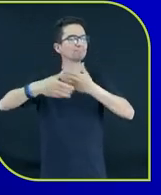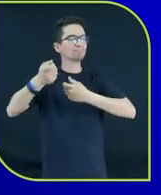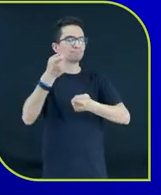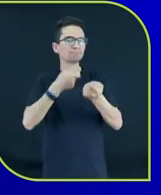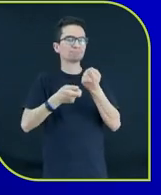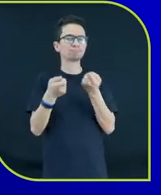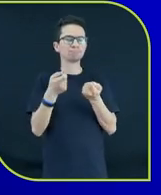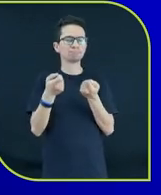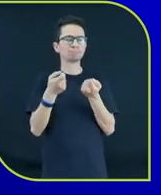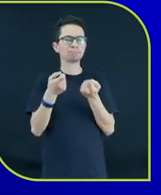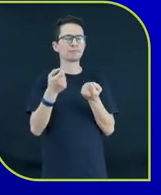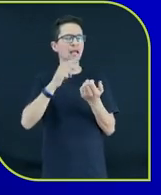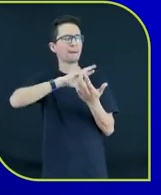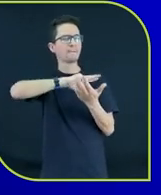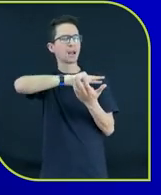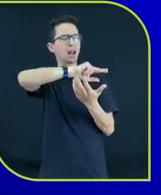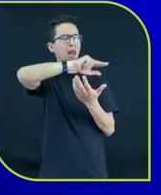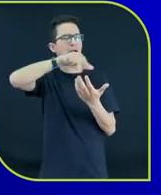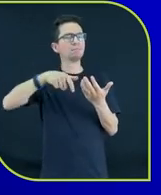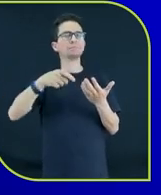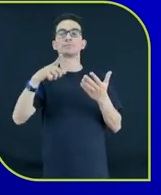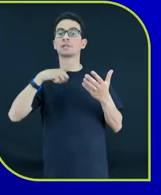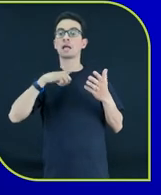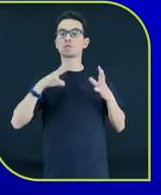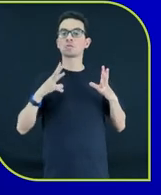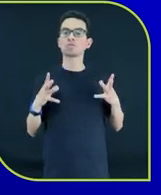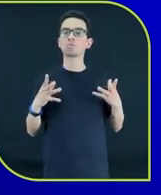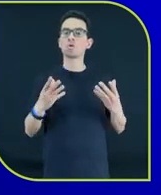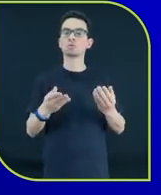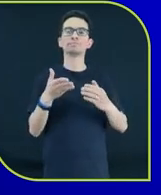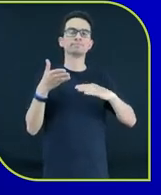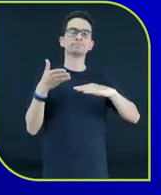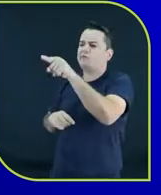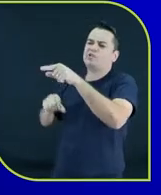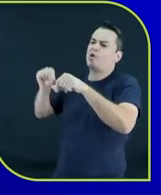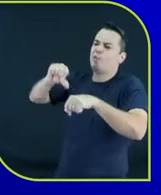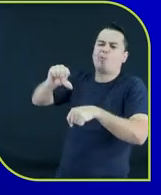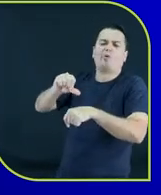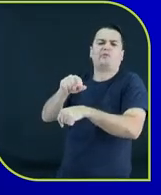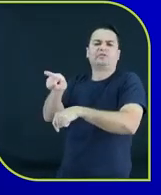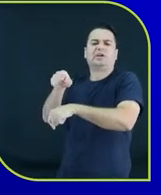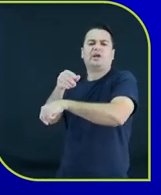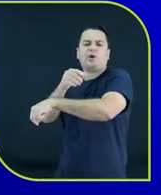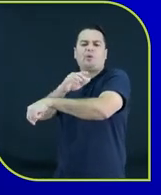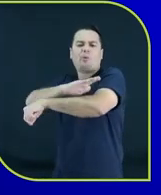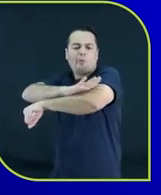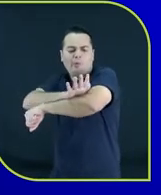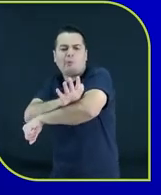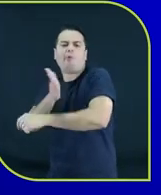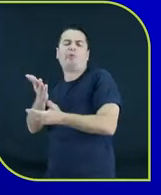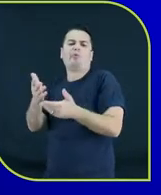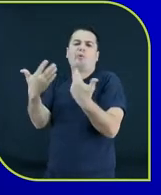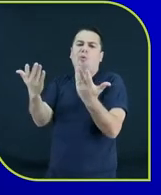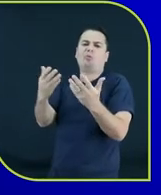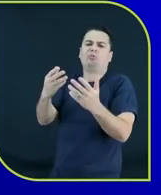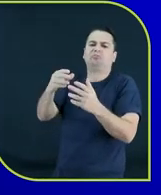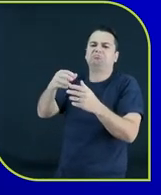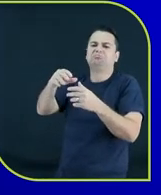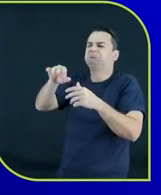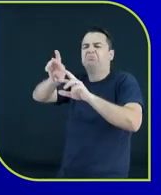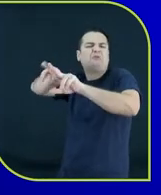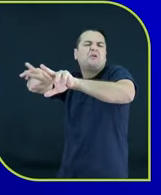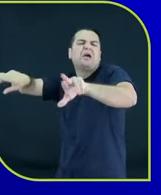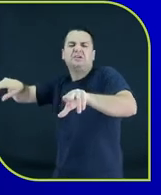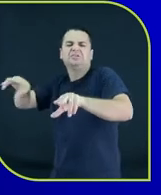ativar a economia para que todo mundo tenha acesso, direito e possibilidades. E é necessário levar esses critérios,